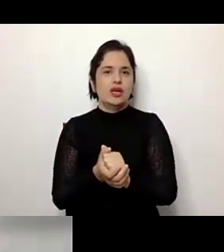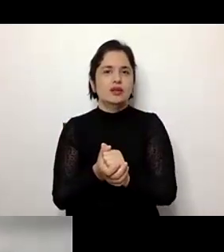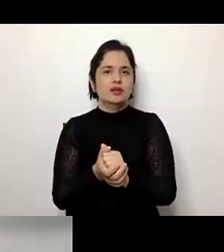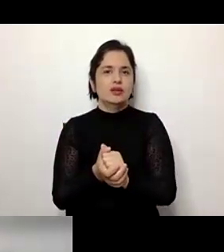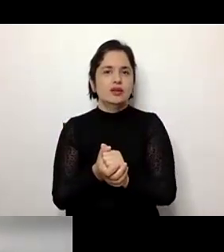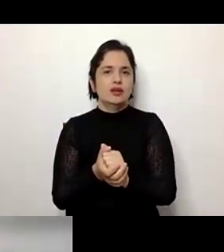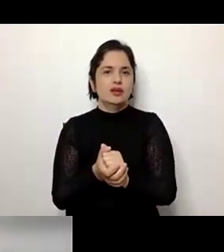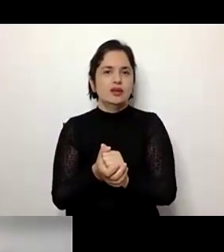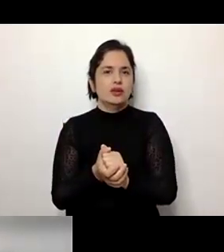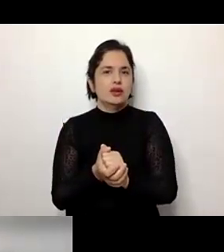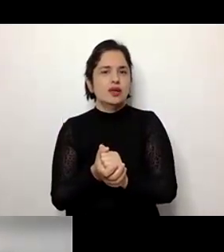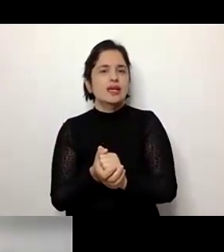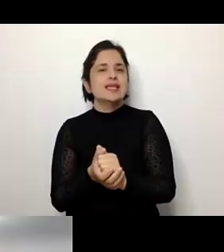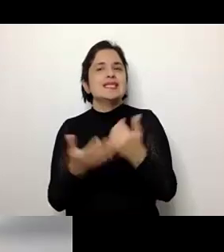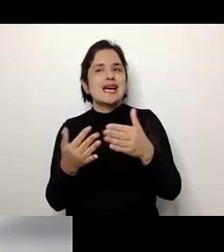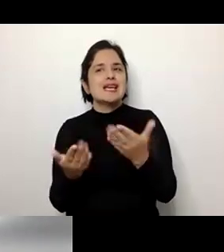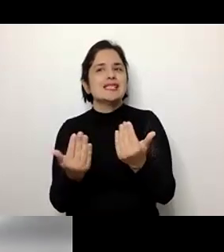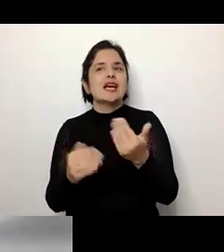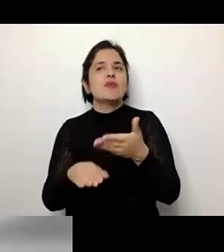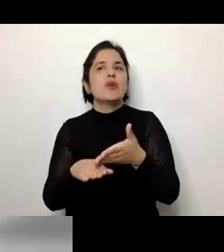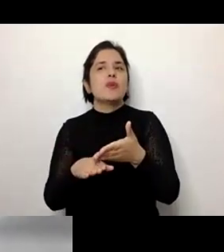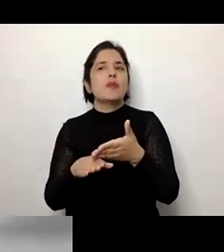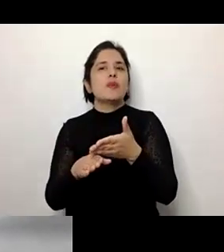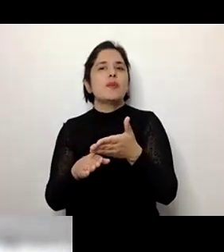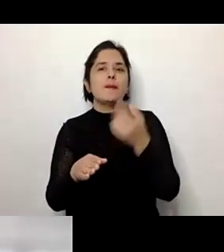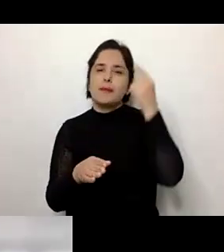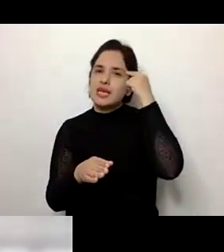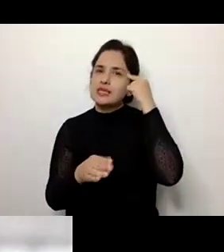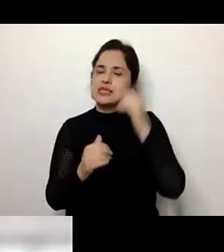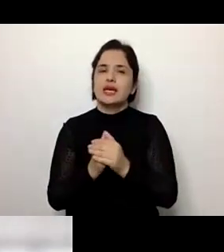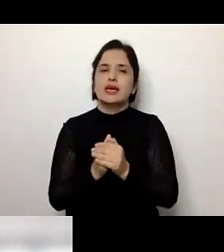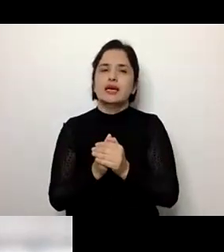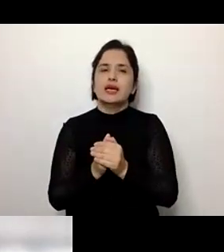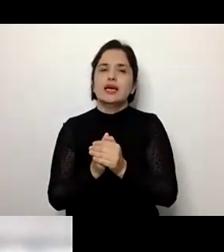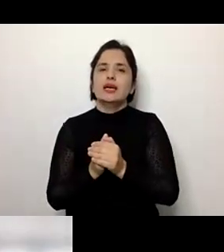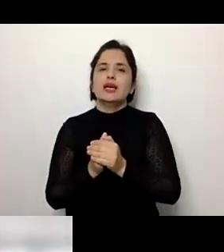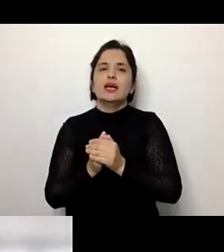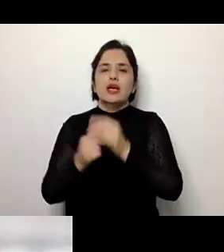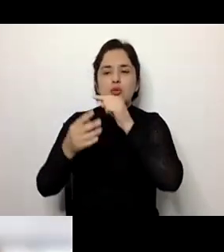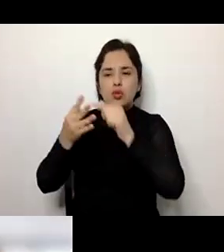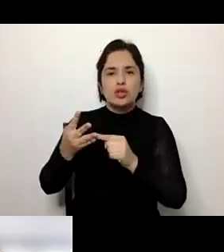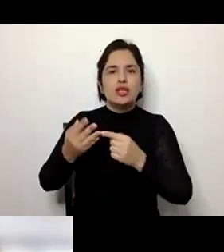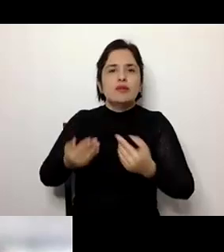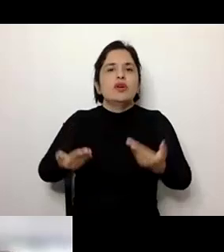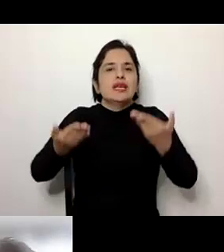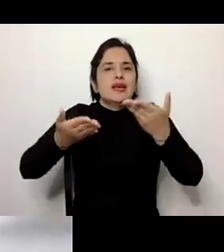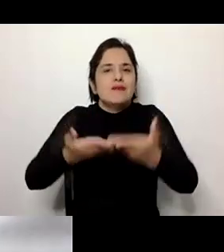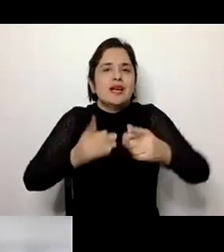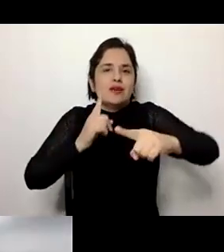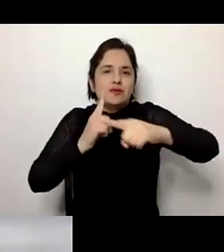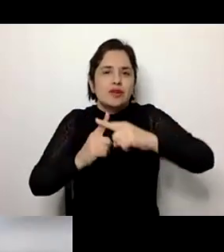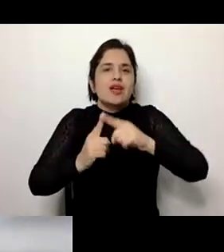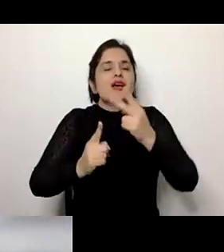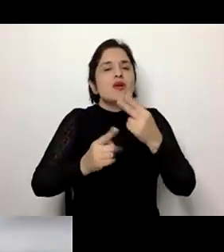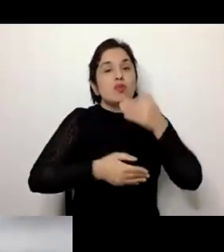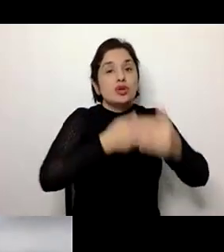nós precisamos já pensar em ações que vão contribuir para o processo de vida e de envelhecimento